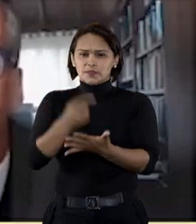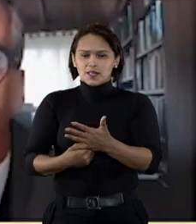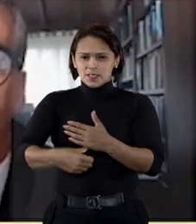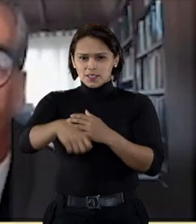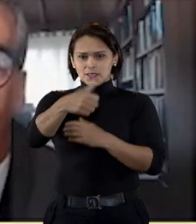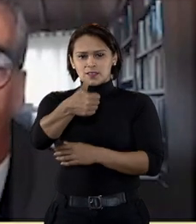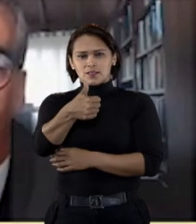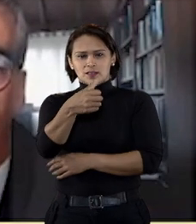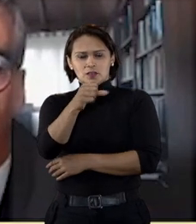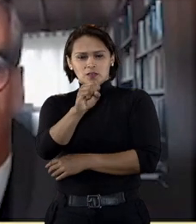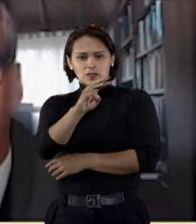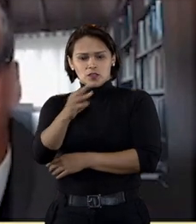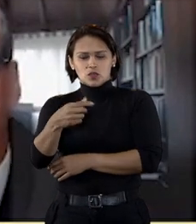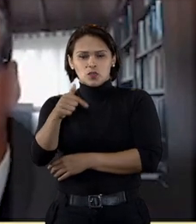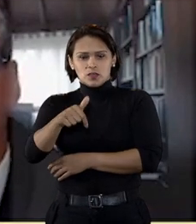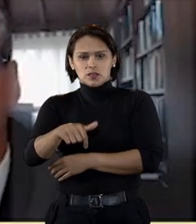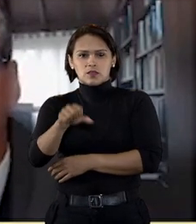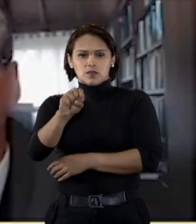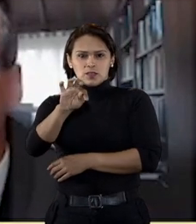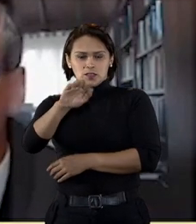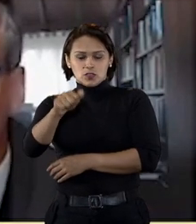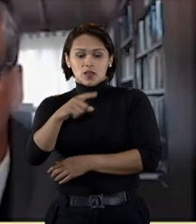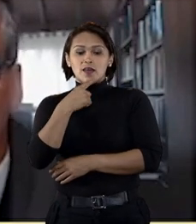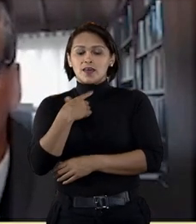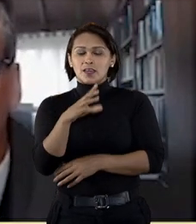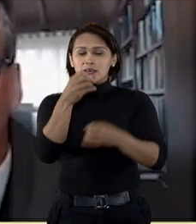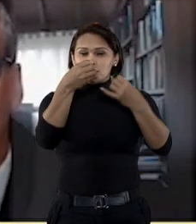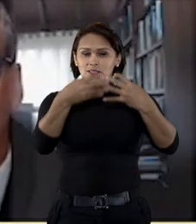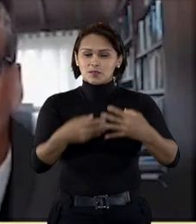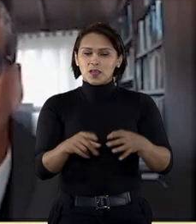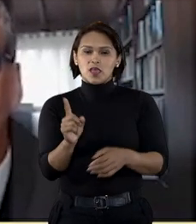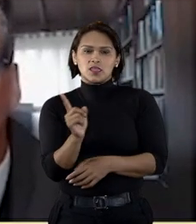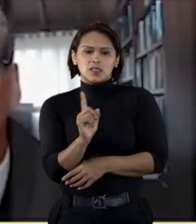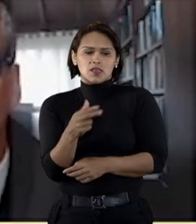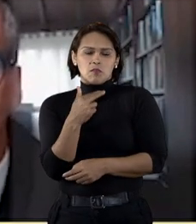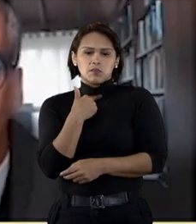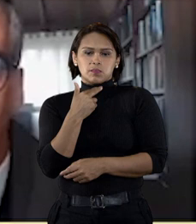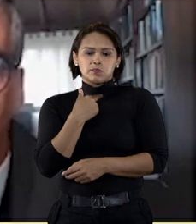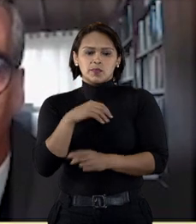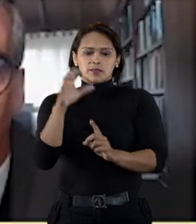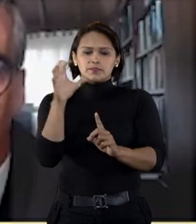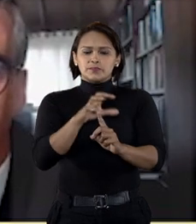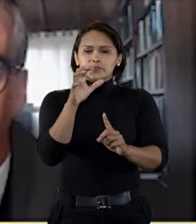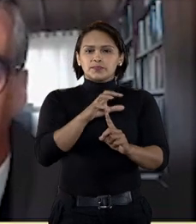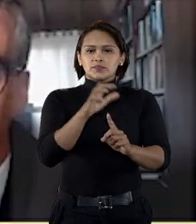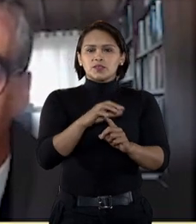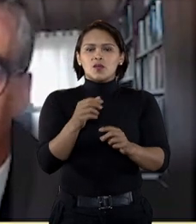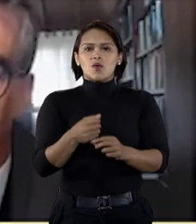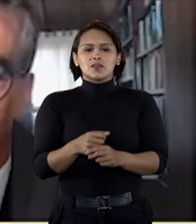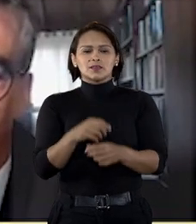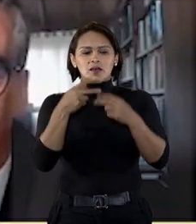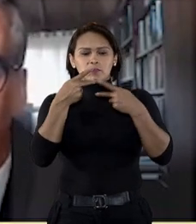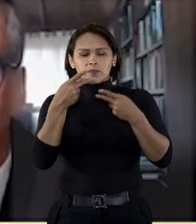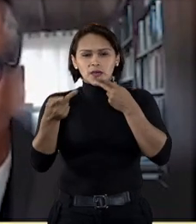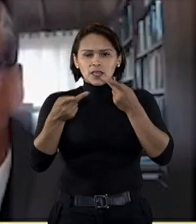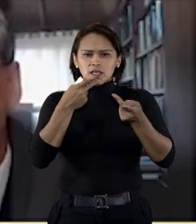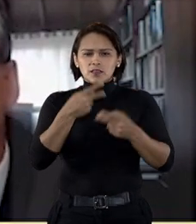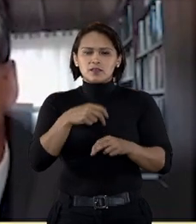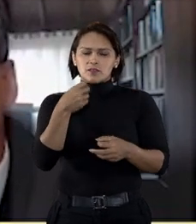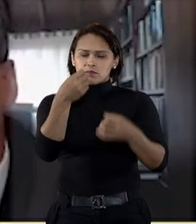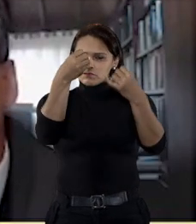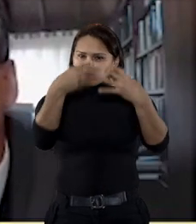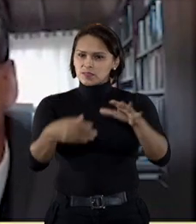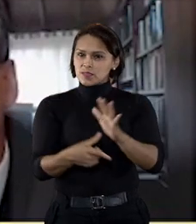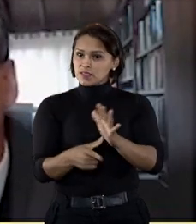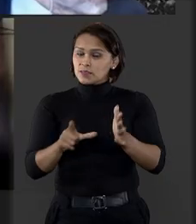182 do STJ, onde está previsto que é inadmissível o recurso quando não ataca os argumentos em que se baseou a